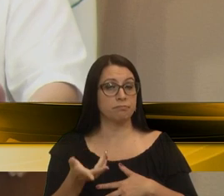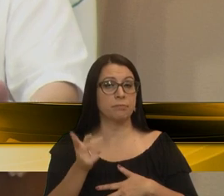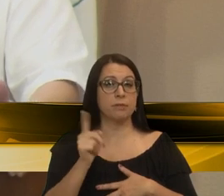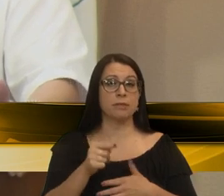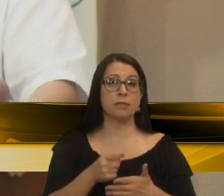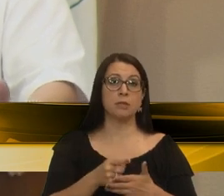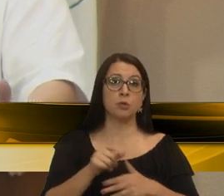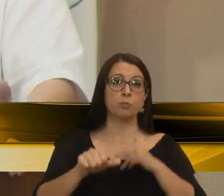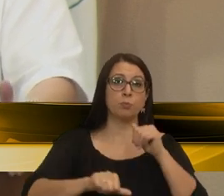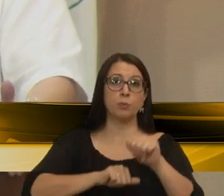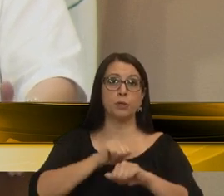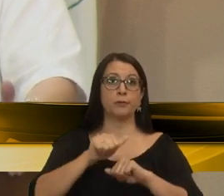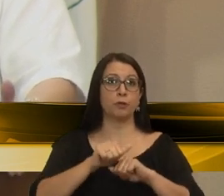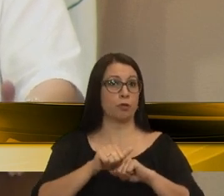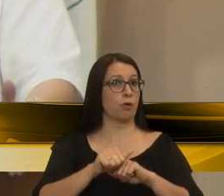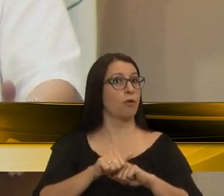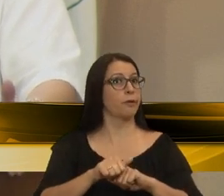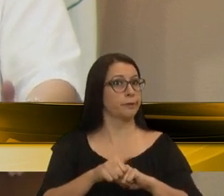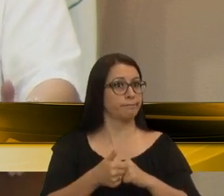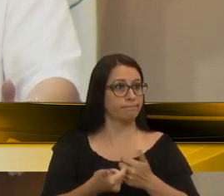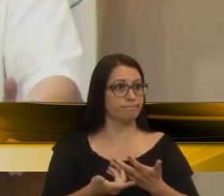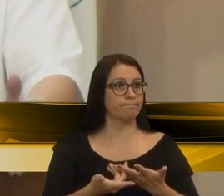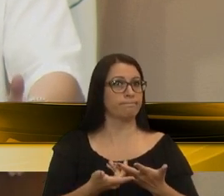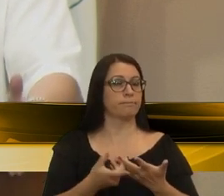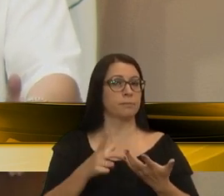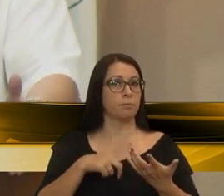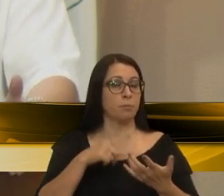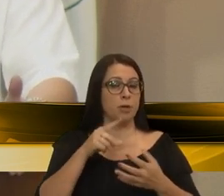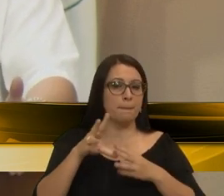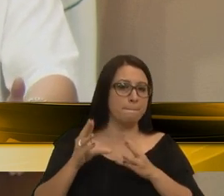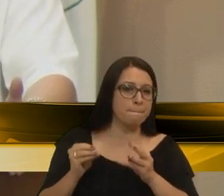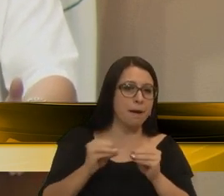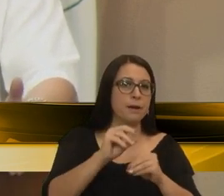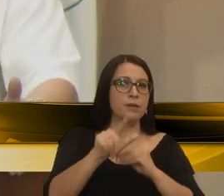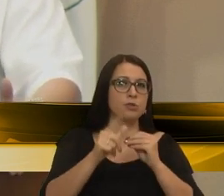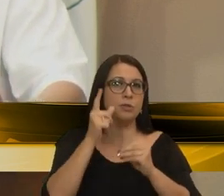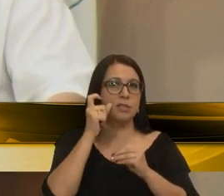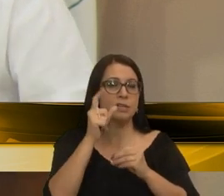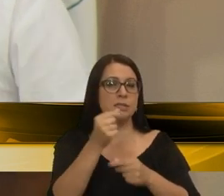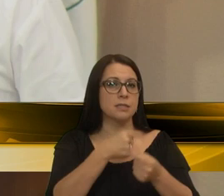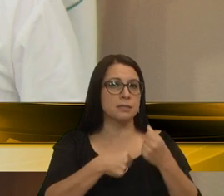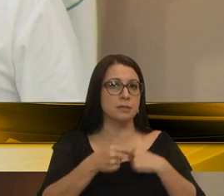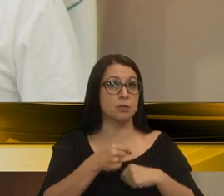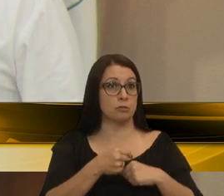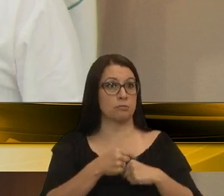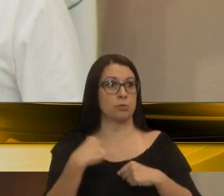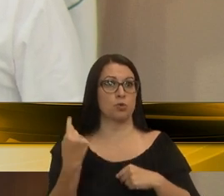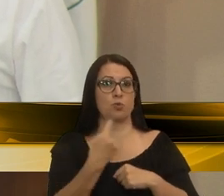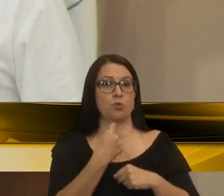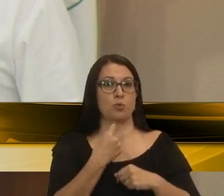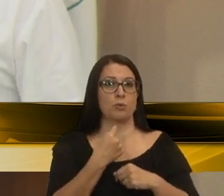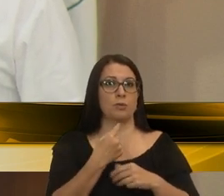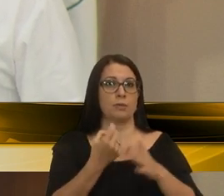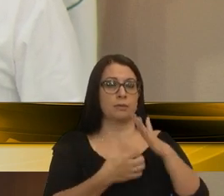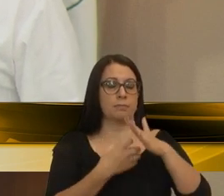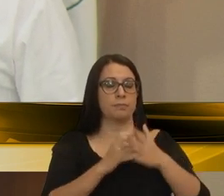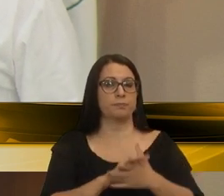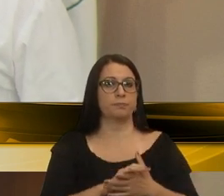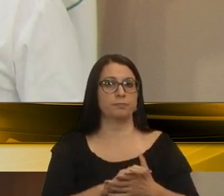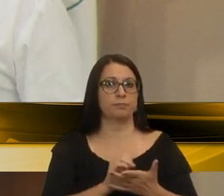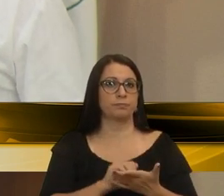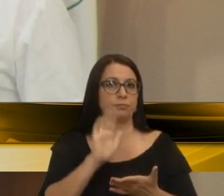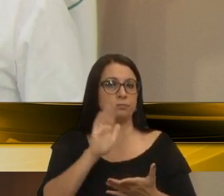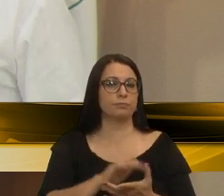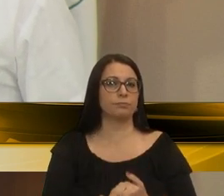essa é uma alteração significativa, porque mexe com interesses econômicos grandiosos. Quando possível, vereador, já na